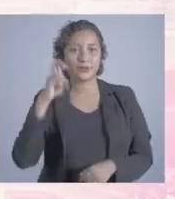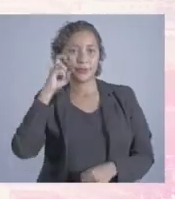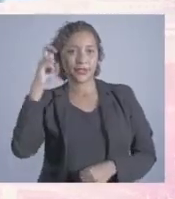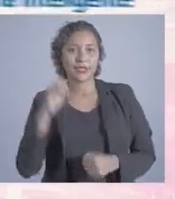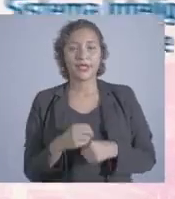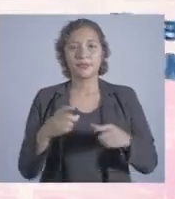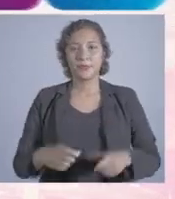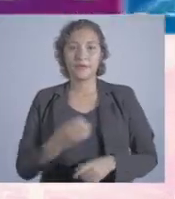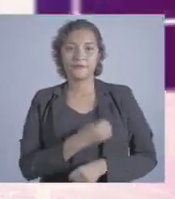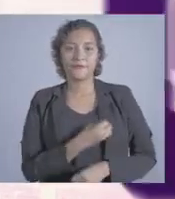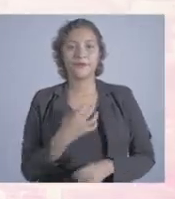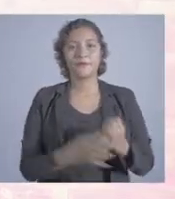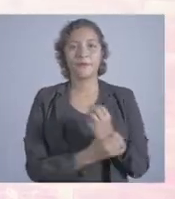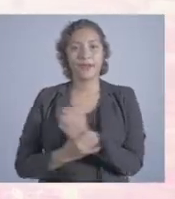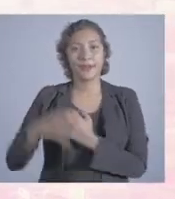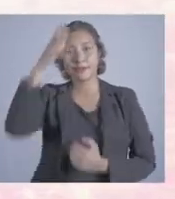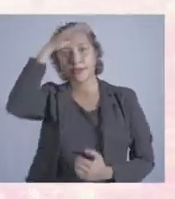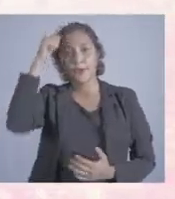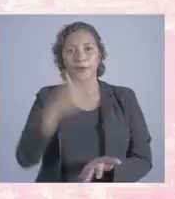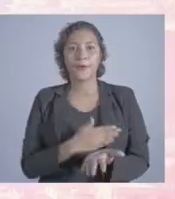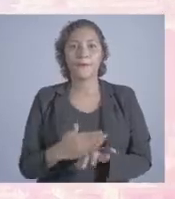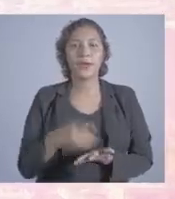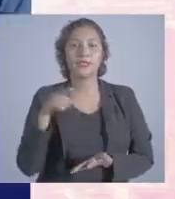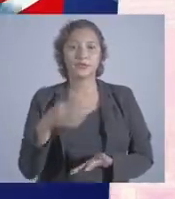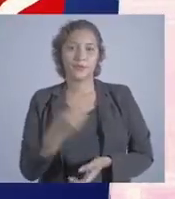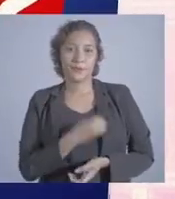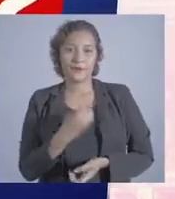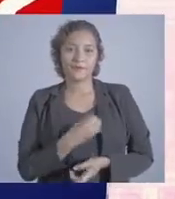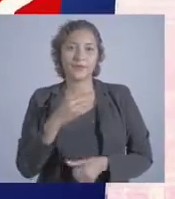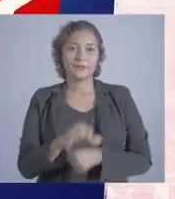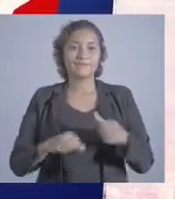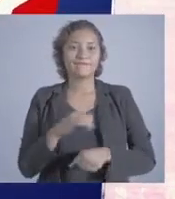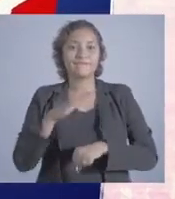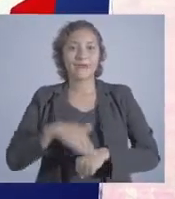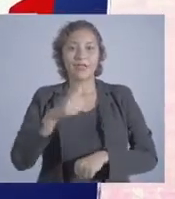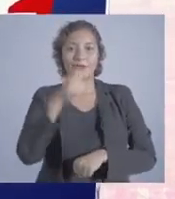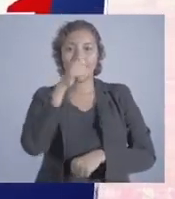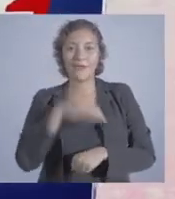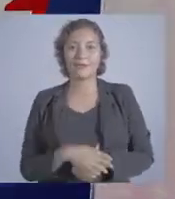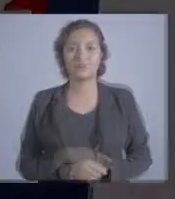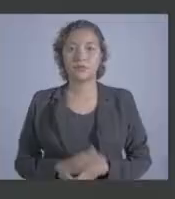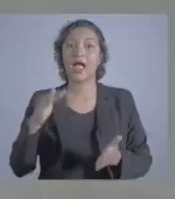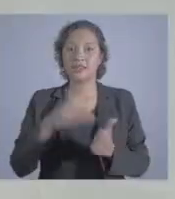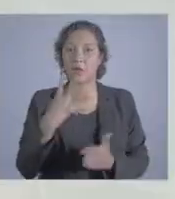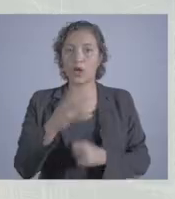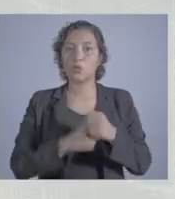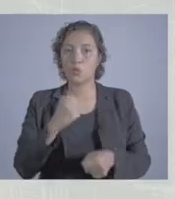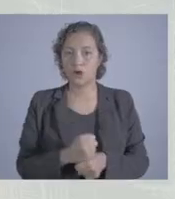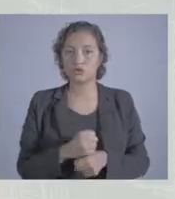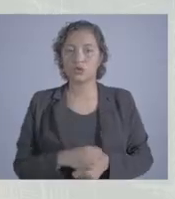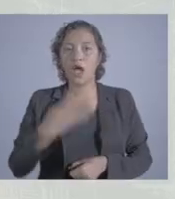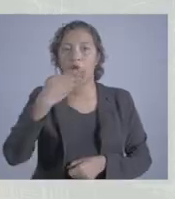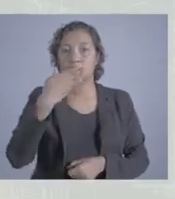Inteligente de Mobilidade, Meu Bairro Vivo e Cidade Segura comecem logo a fazer parte de sua vida para sua vida melhorar. Ao final de